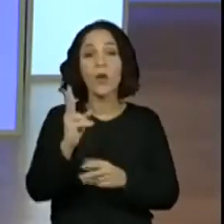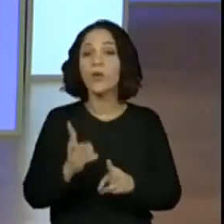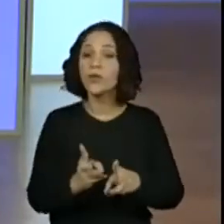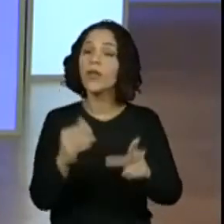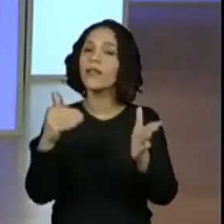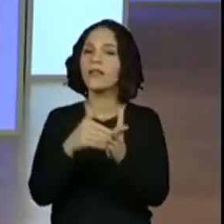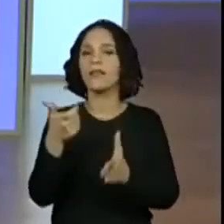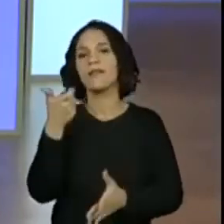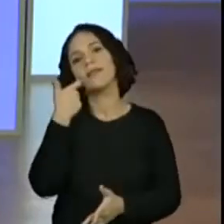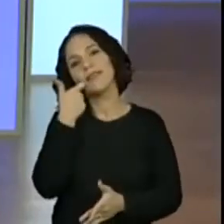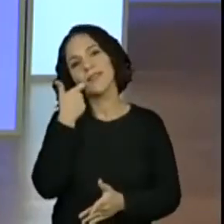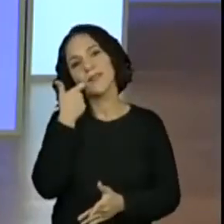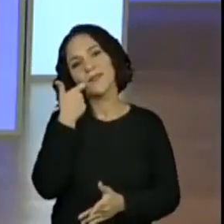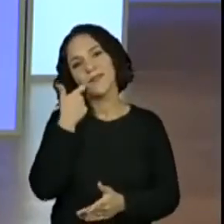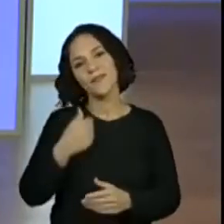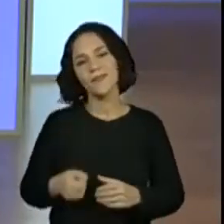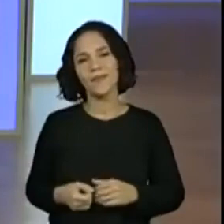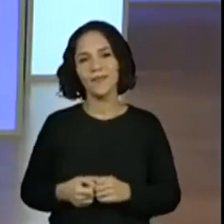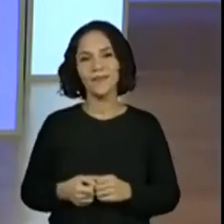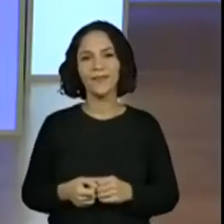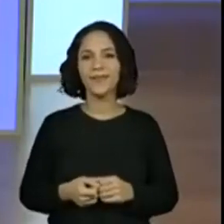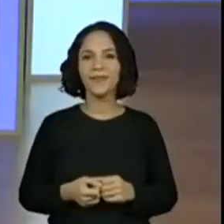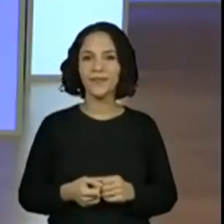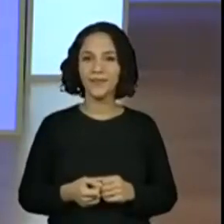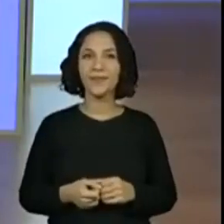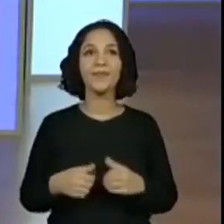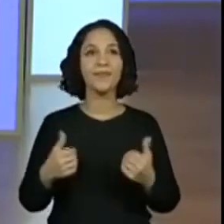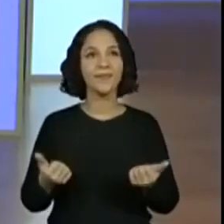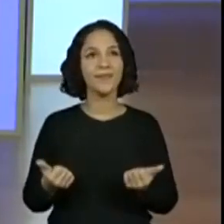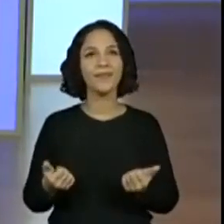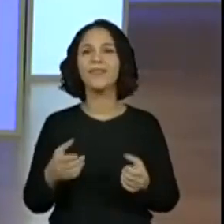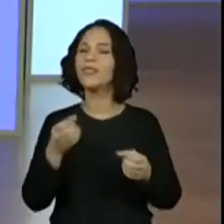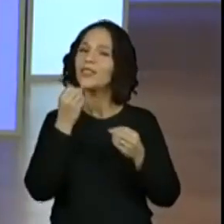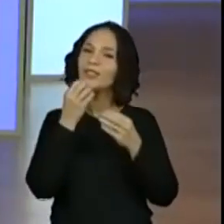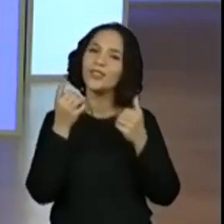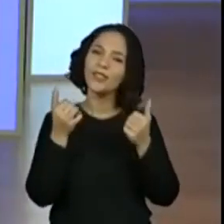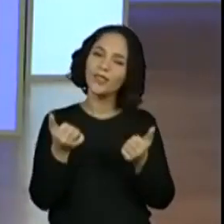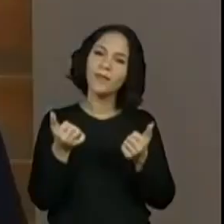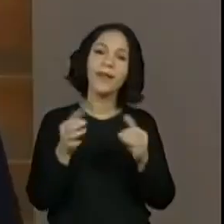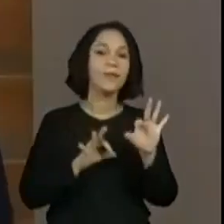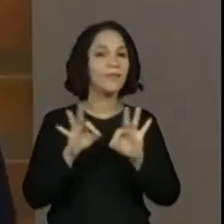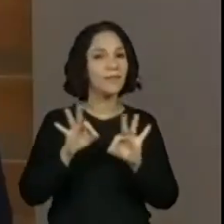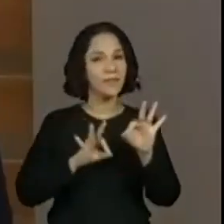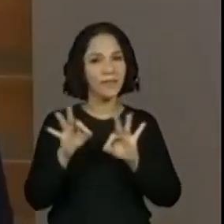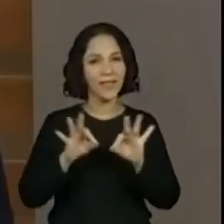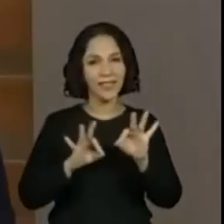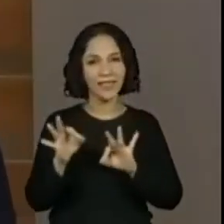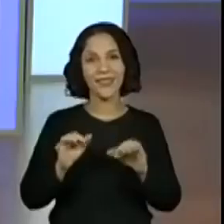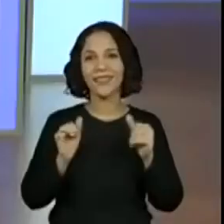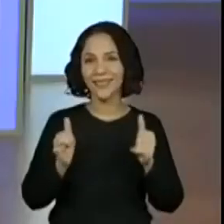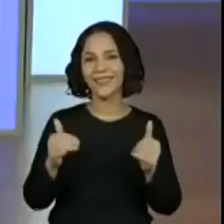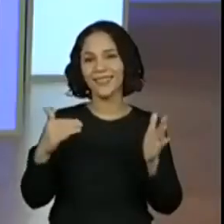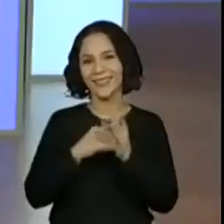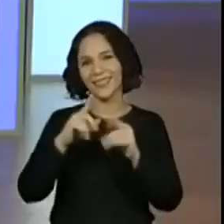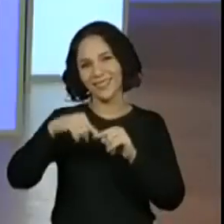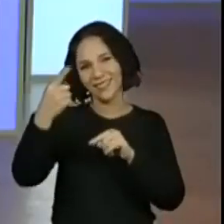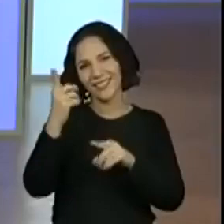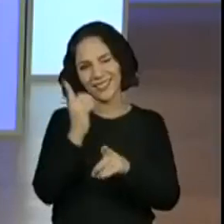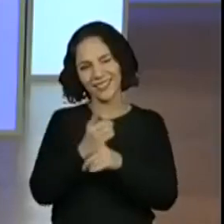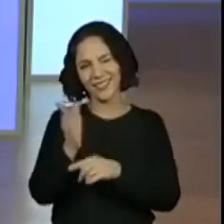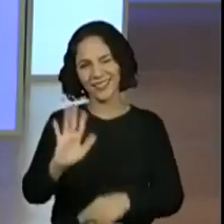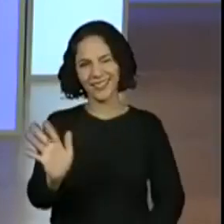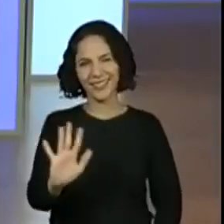até sexta-feira. E aí, te deixamos. Beijo, tudo de bom. Se prepara com quadrinhas. E a gente se encontra amanhã.